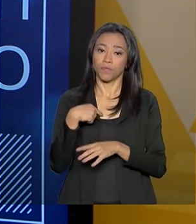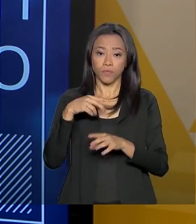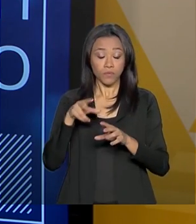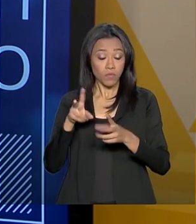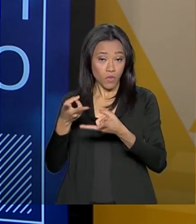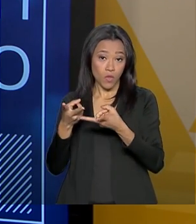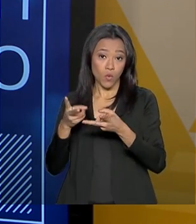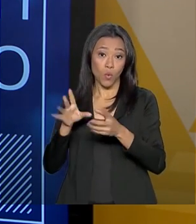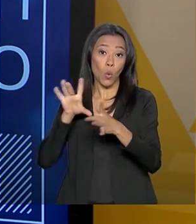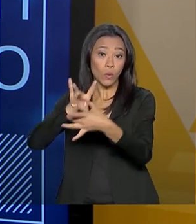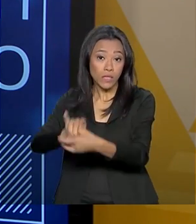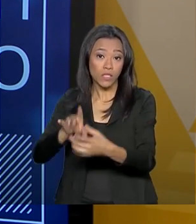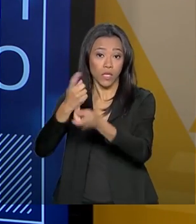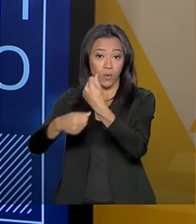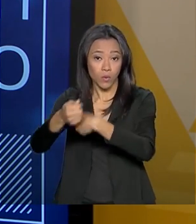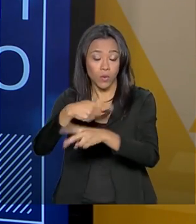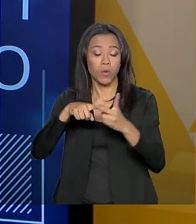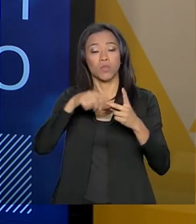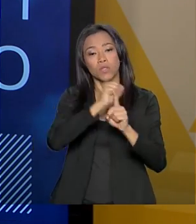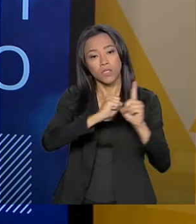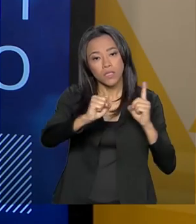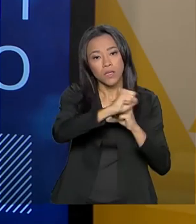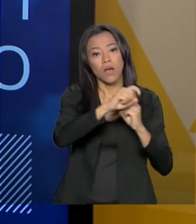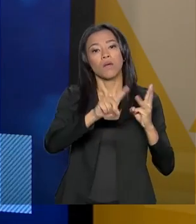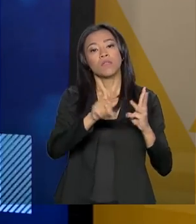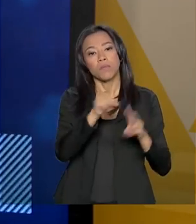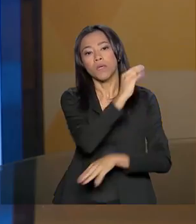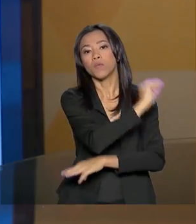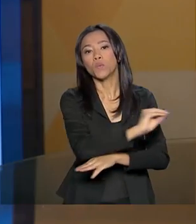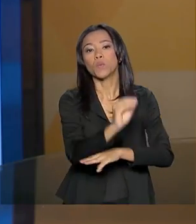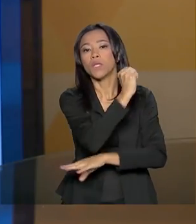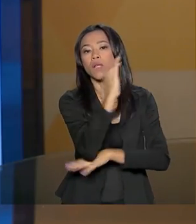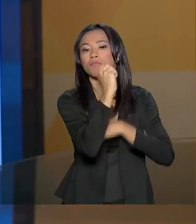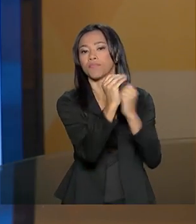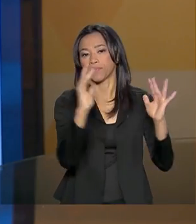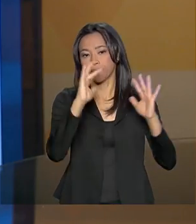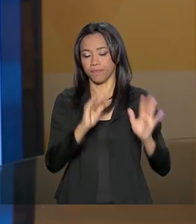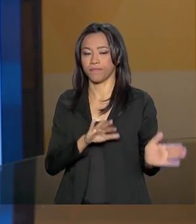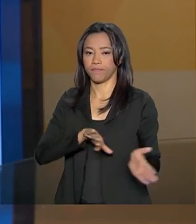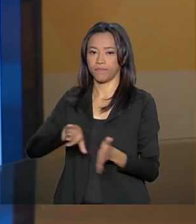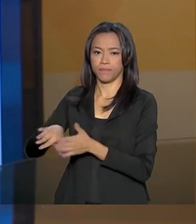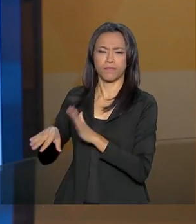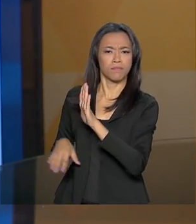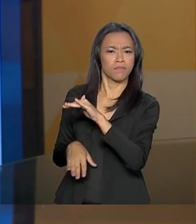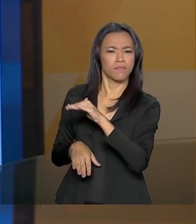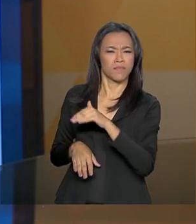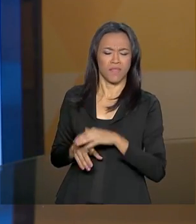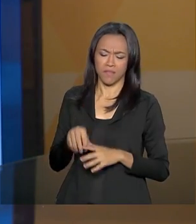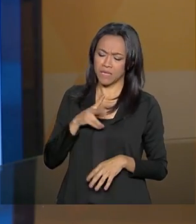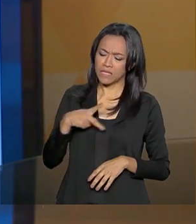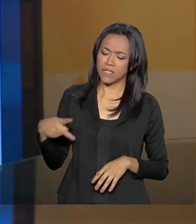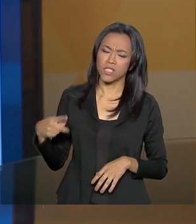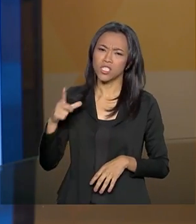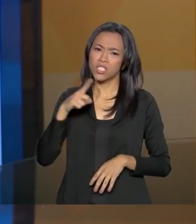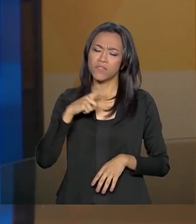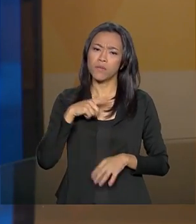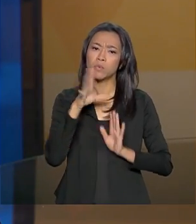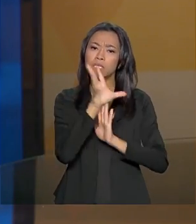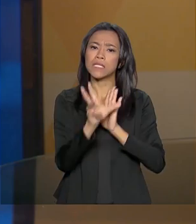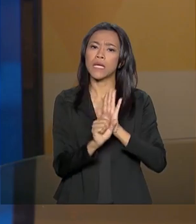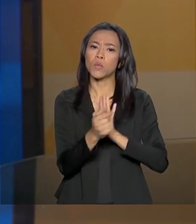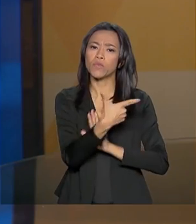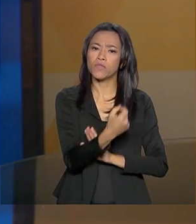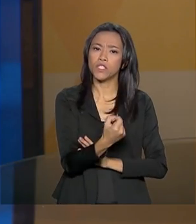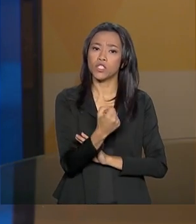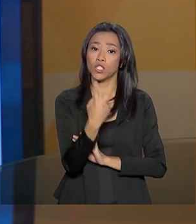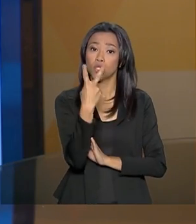e ambiental nas diferentes regiões do Brasil. Agora, presidente, no século XX nós tivemos dois momentos no Brasil, um momento em